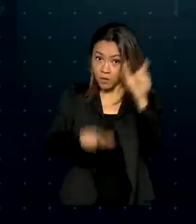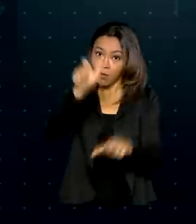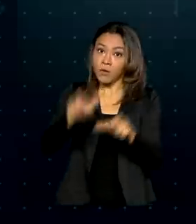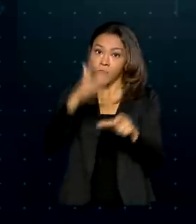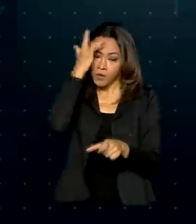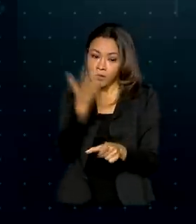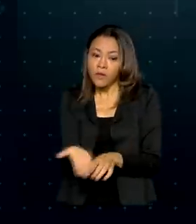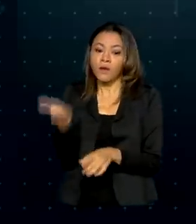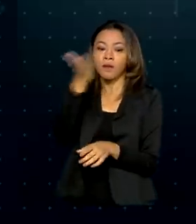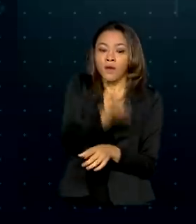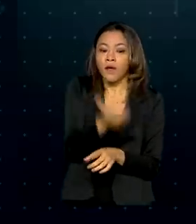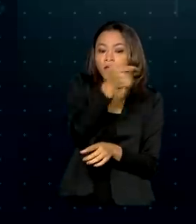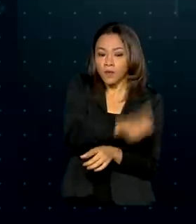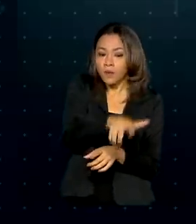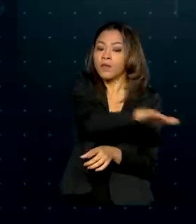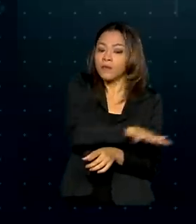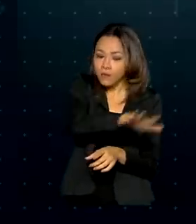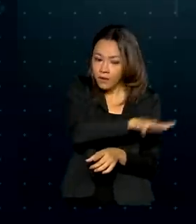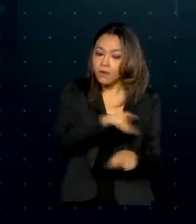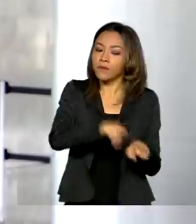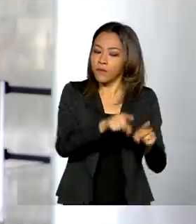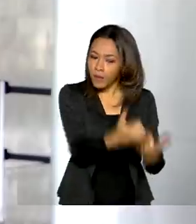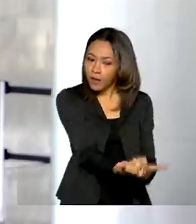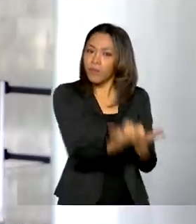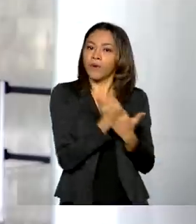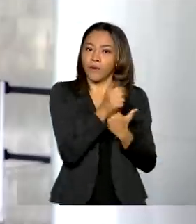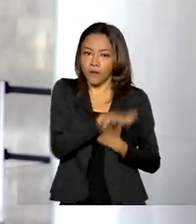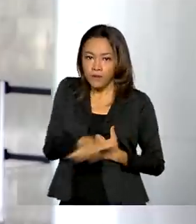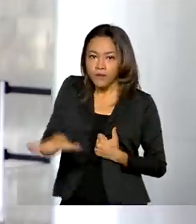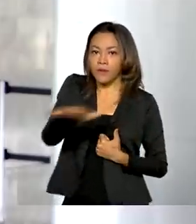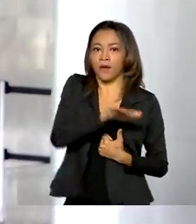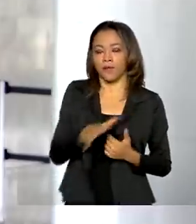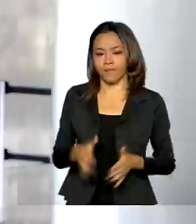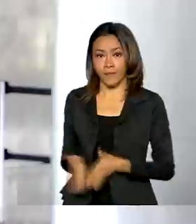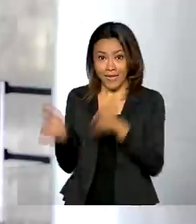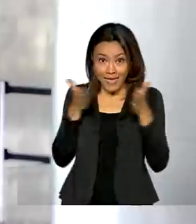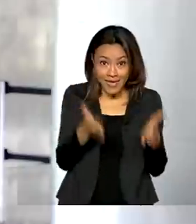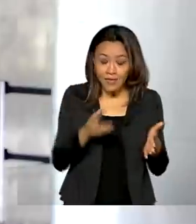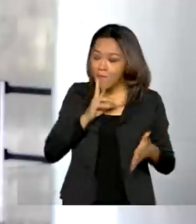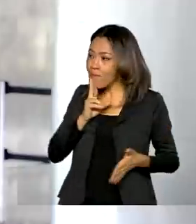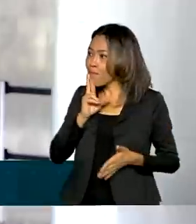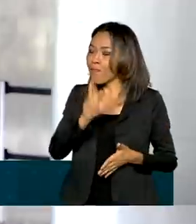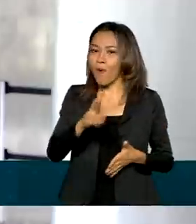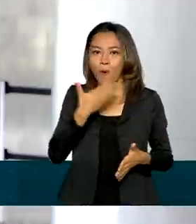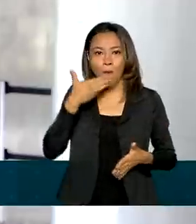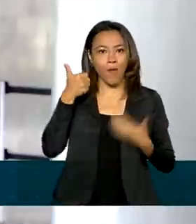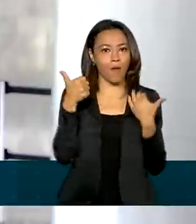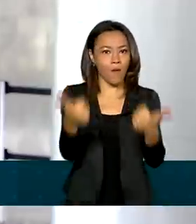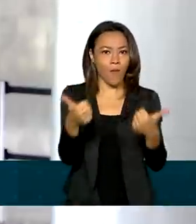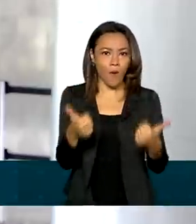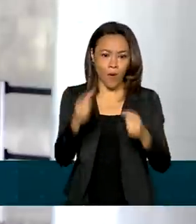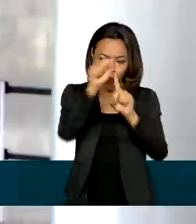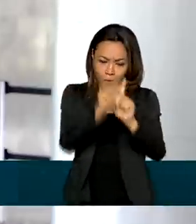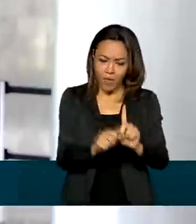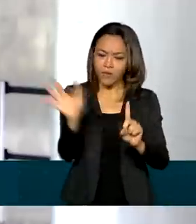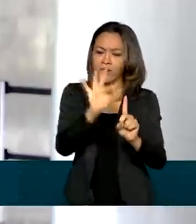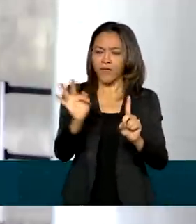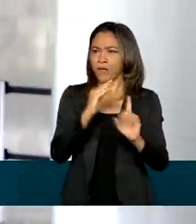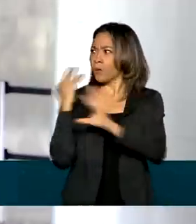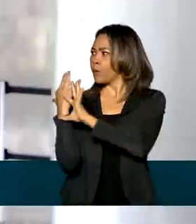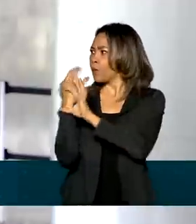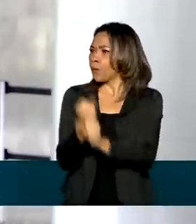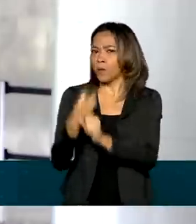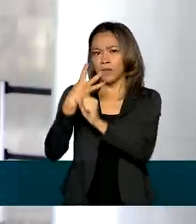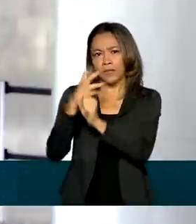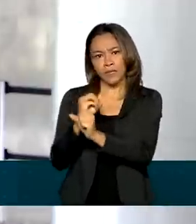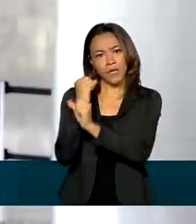setores também colaboraram com o resultado. Esse é o melhor resultado para fevereiro em 30 anos. E segundo